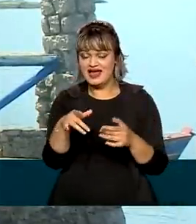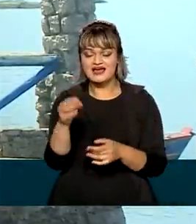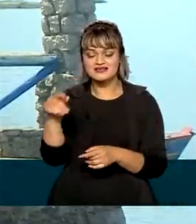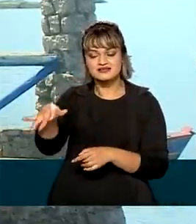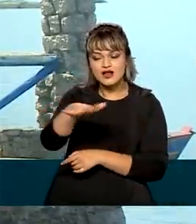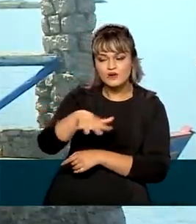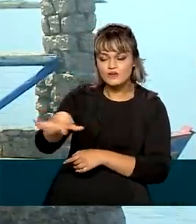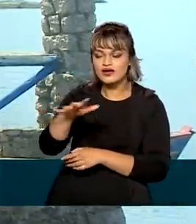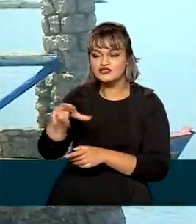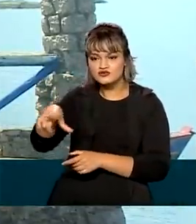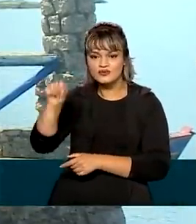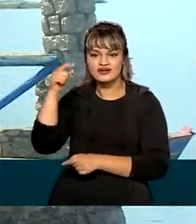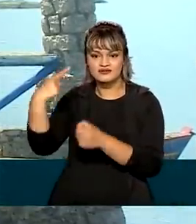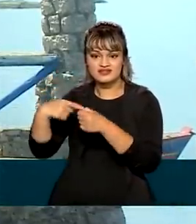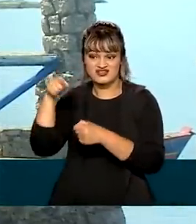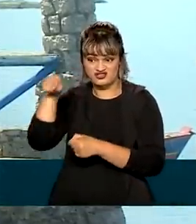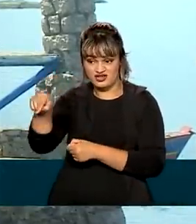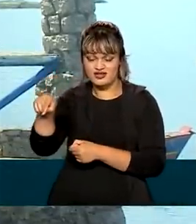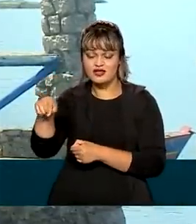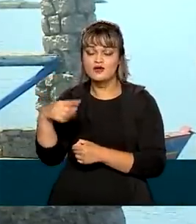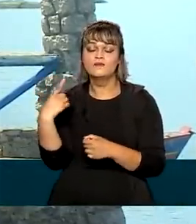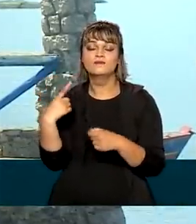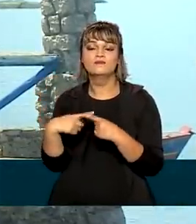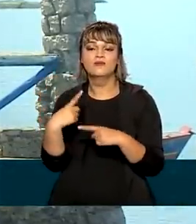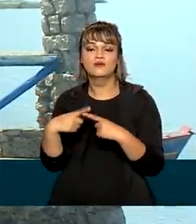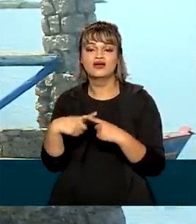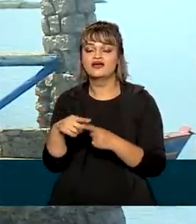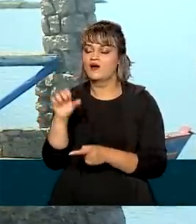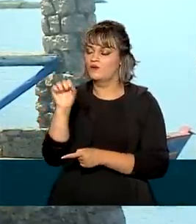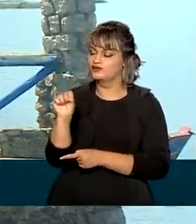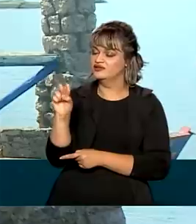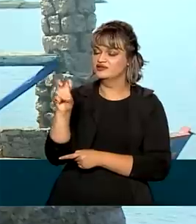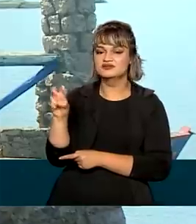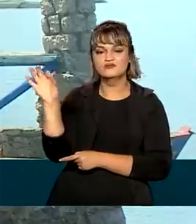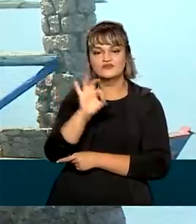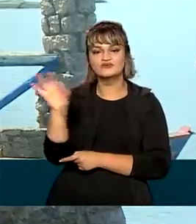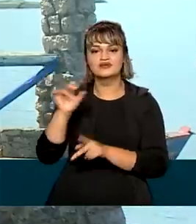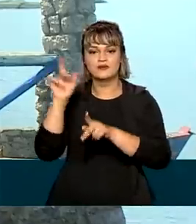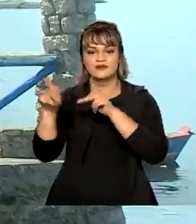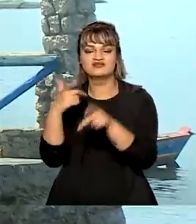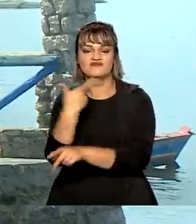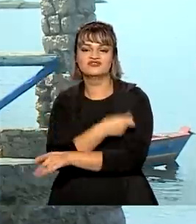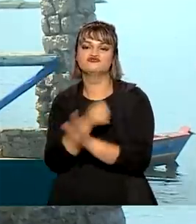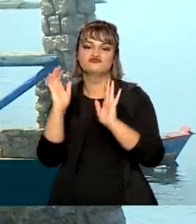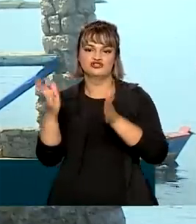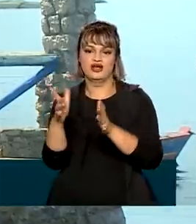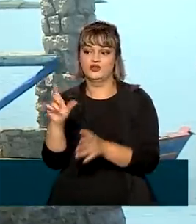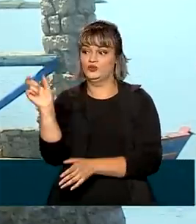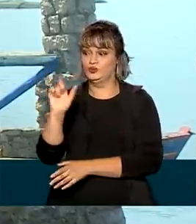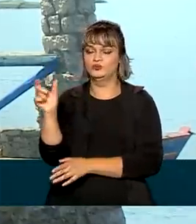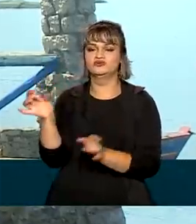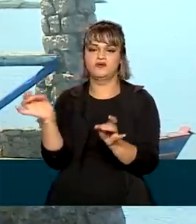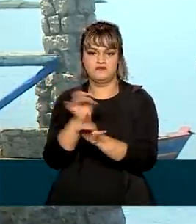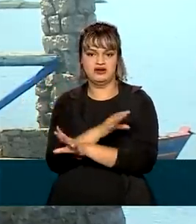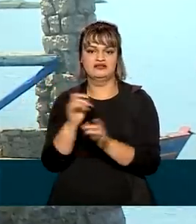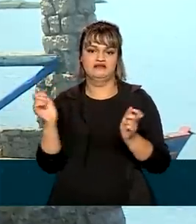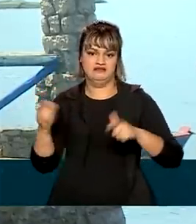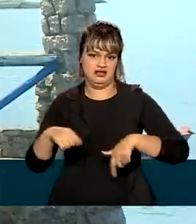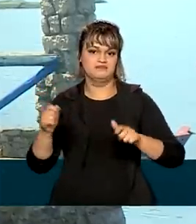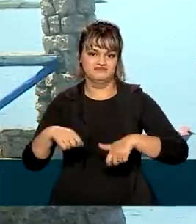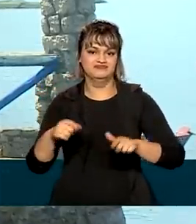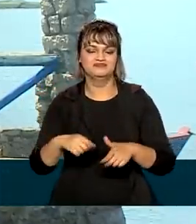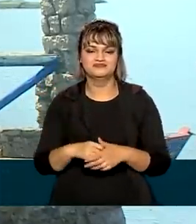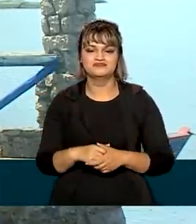preparatório do Censo 2022, porque tem 85% da população vacinada com as duas doses do imunizante